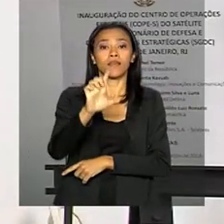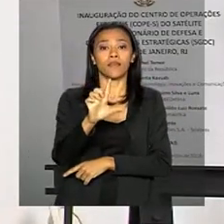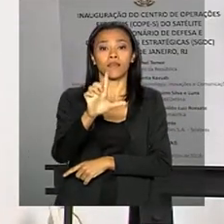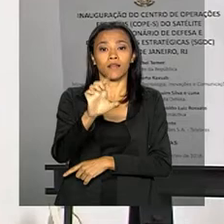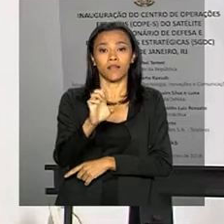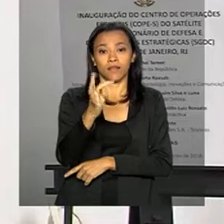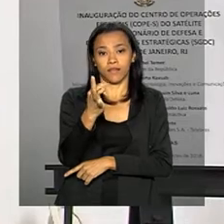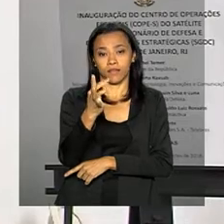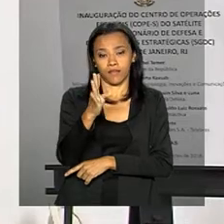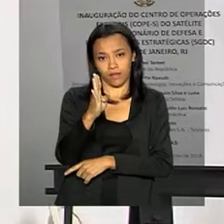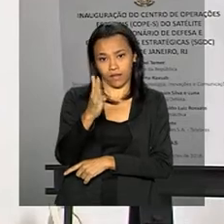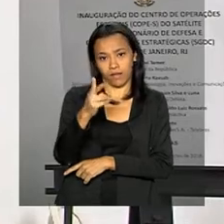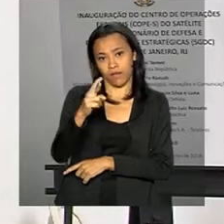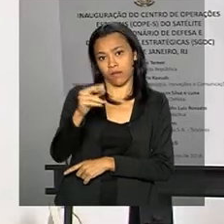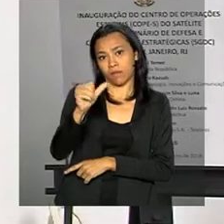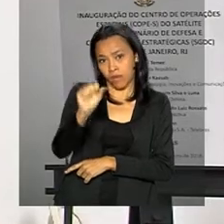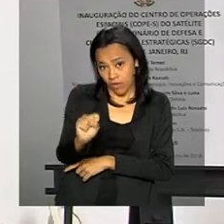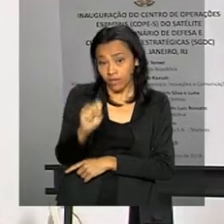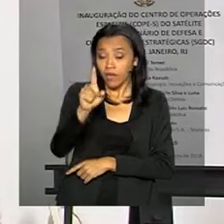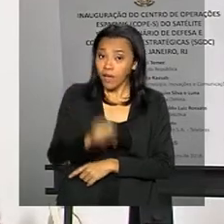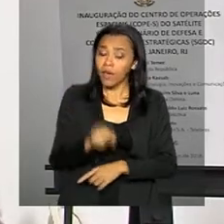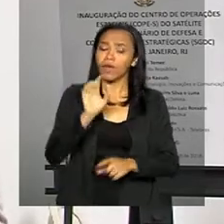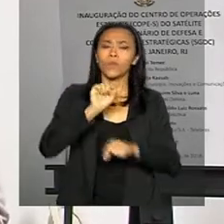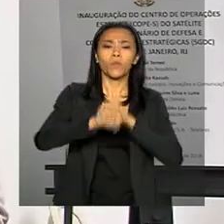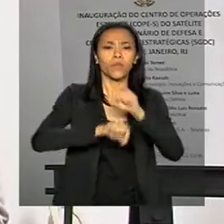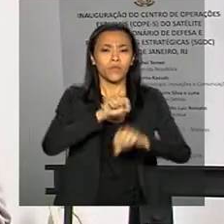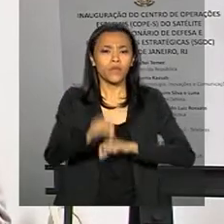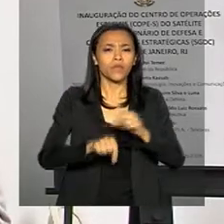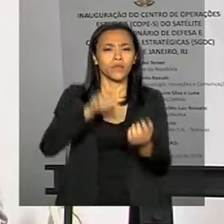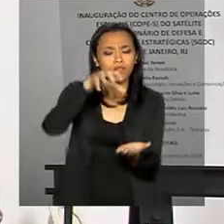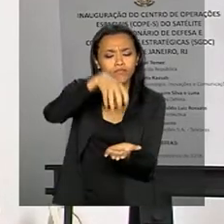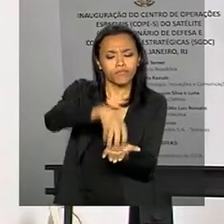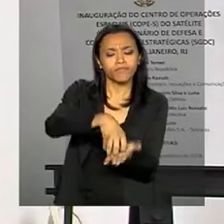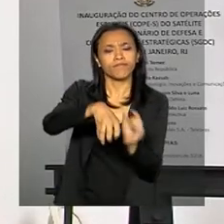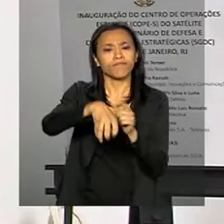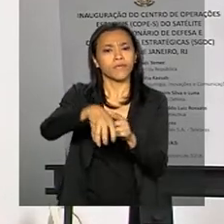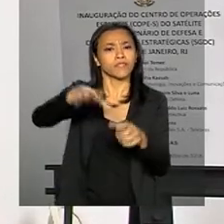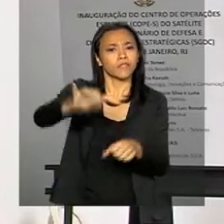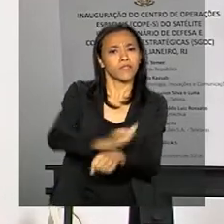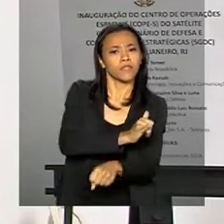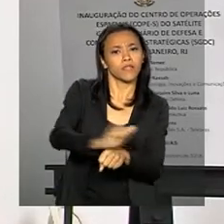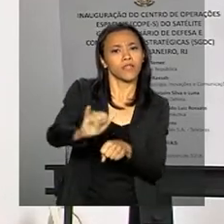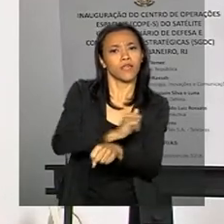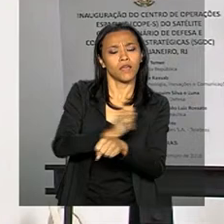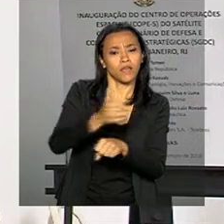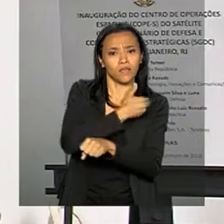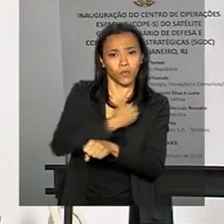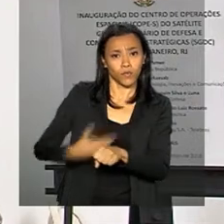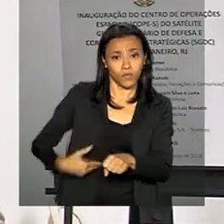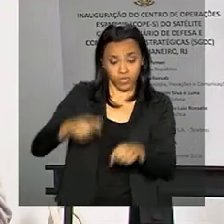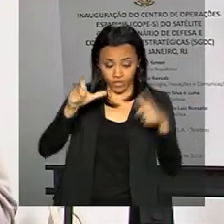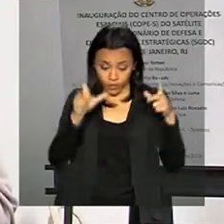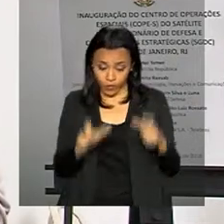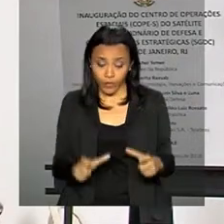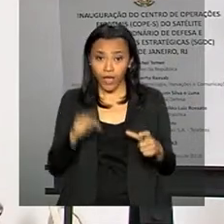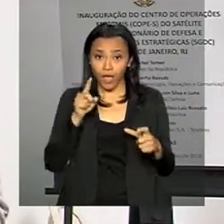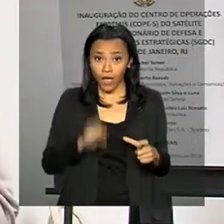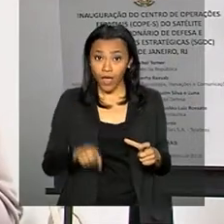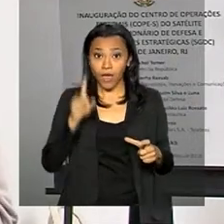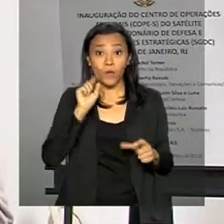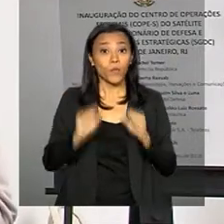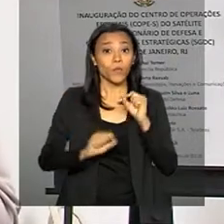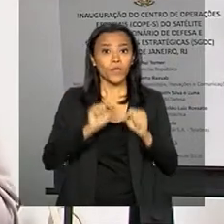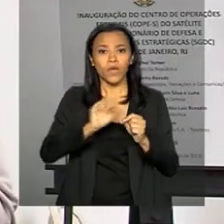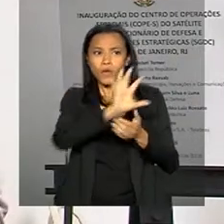terrestre do Satélite Geoestacionário de Defesa e Comunicações Estratégicas. E esse centro vai servir aí de backup,